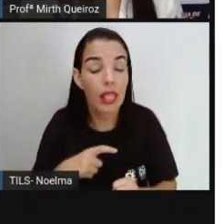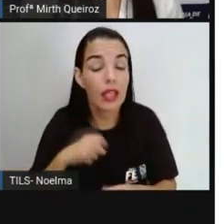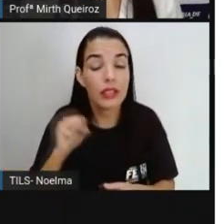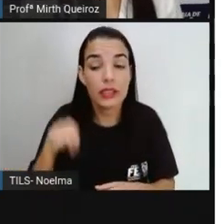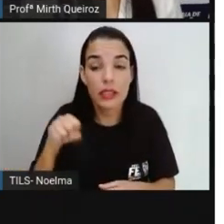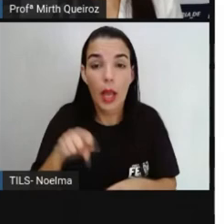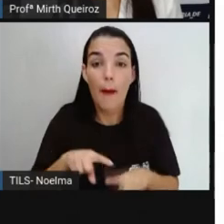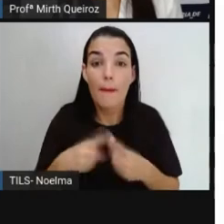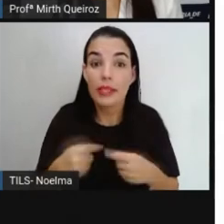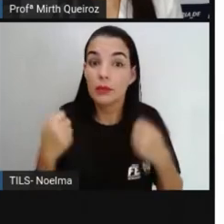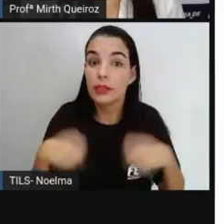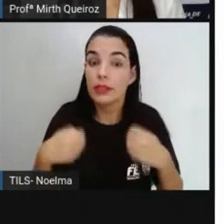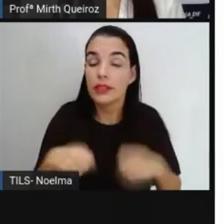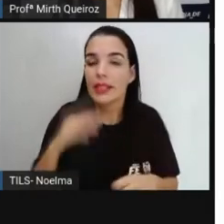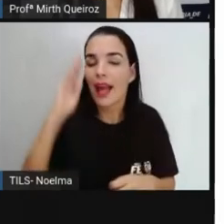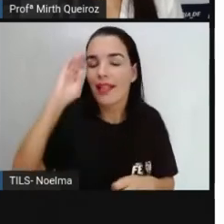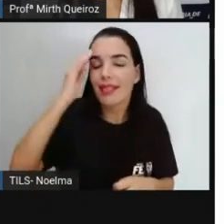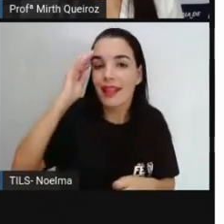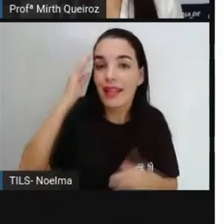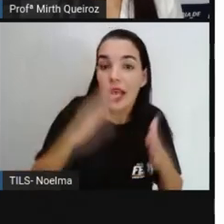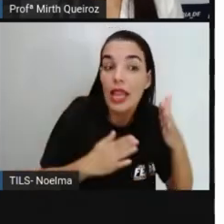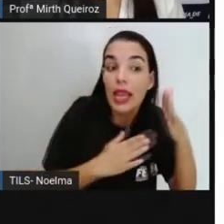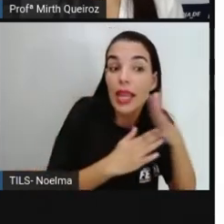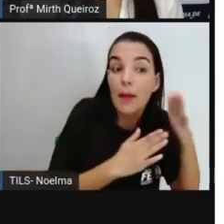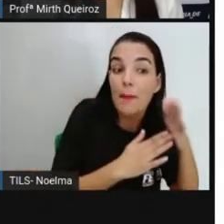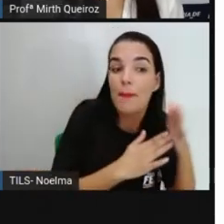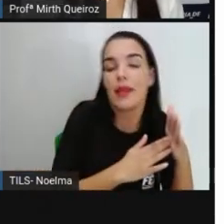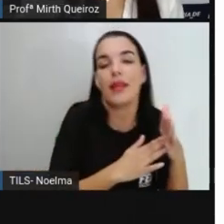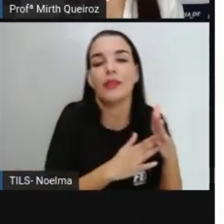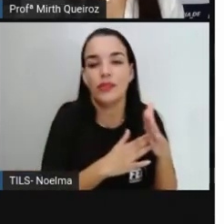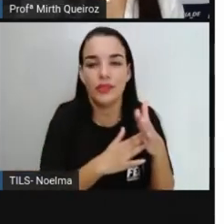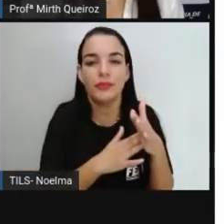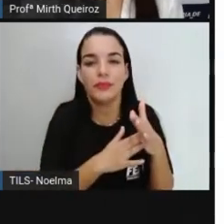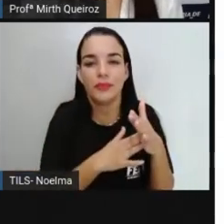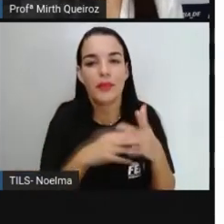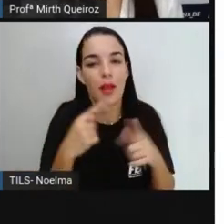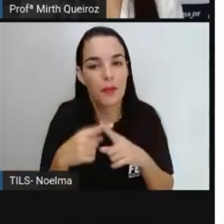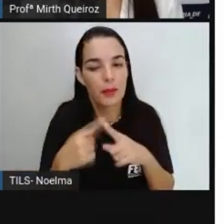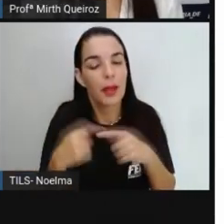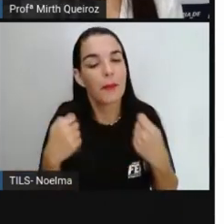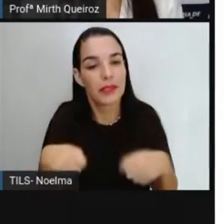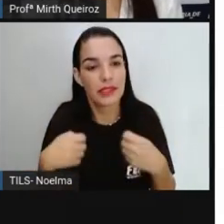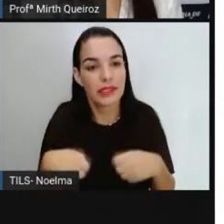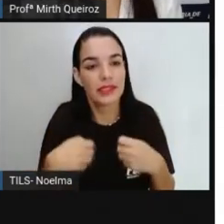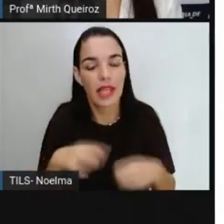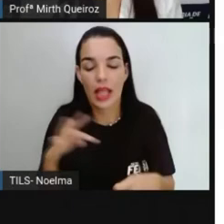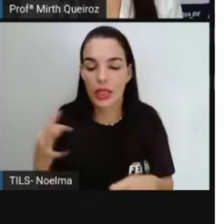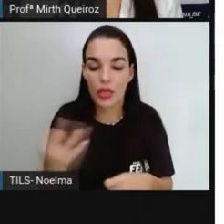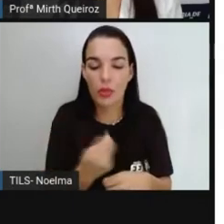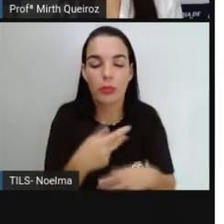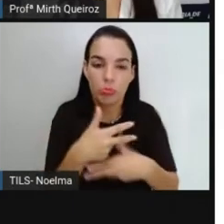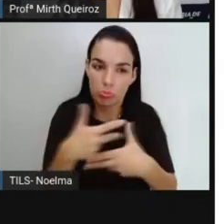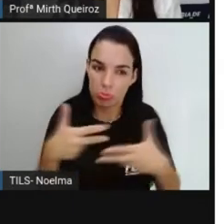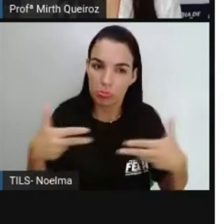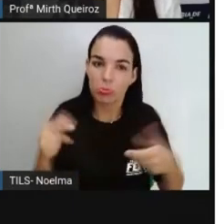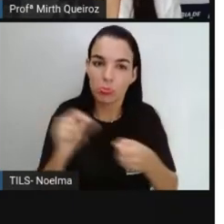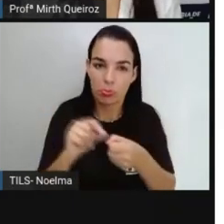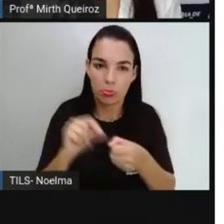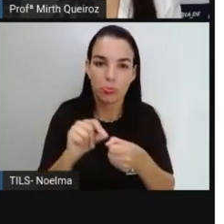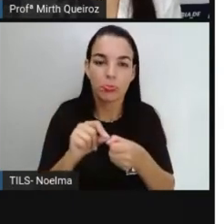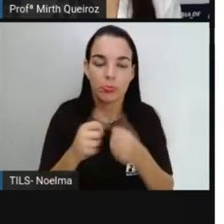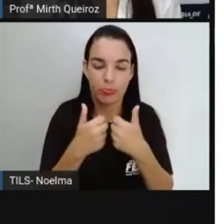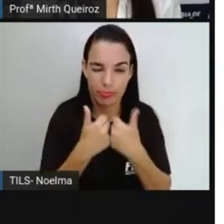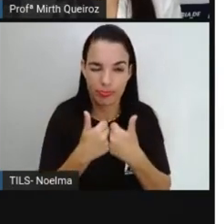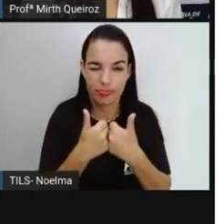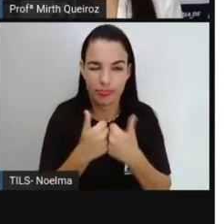a gente só precisa entender Os limites, né Que aí São sempre Para as nossas ações E não para os nossos